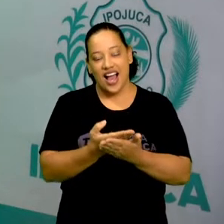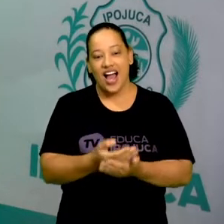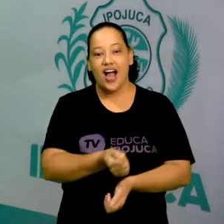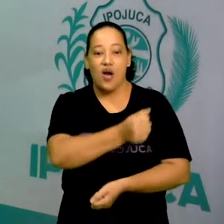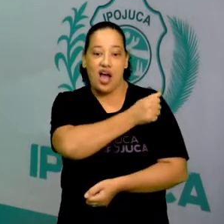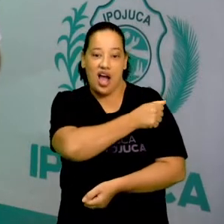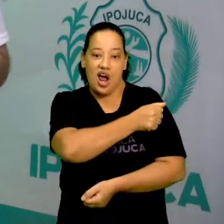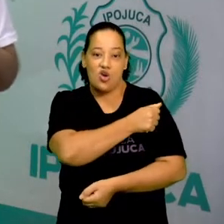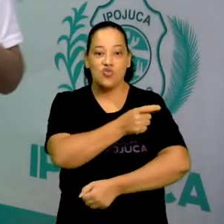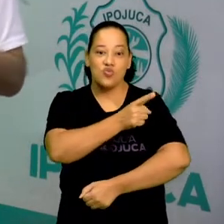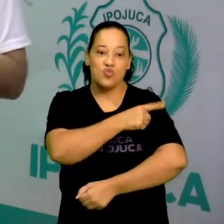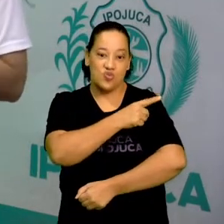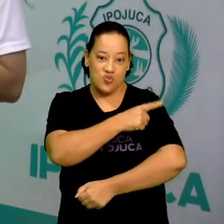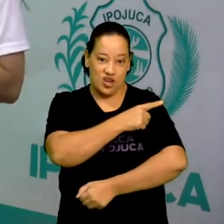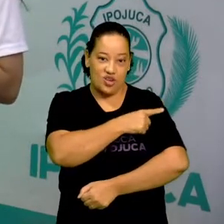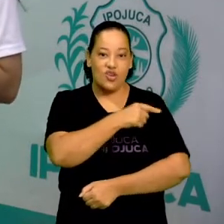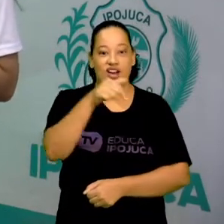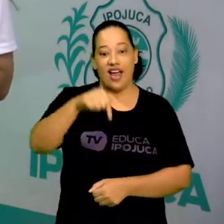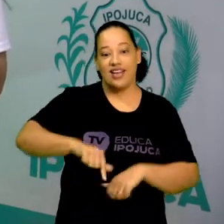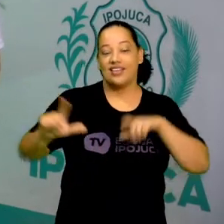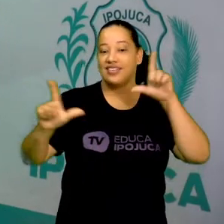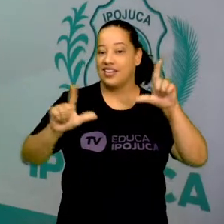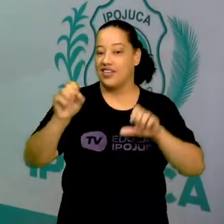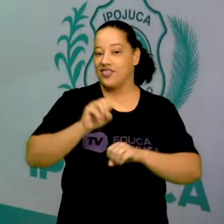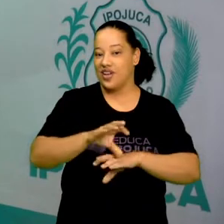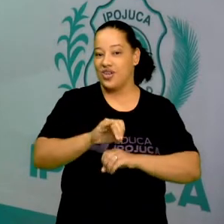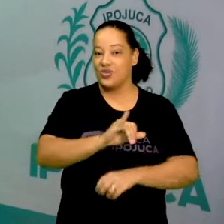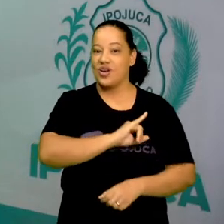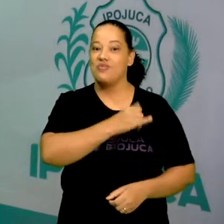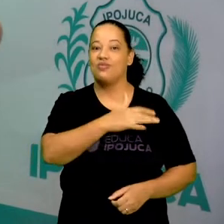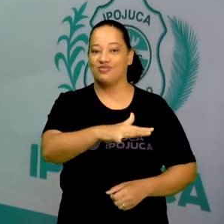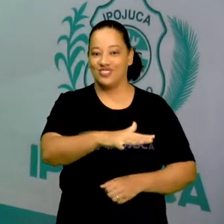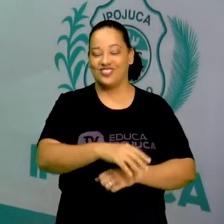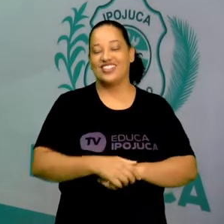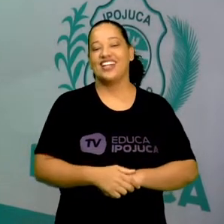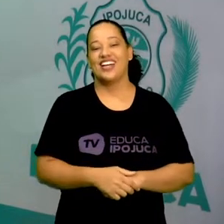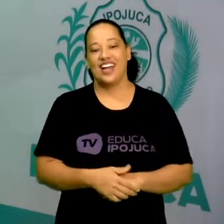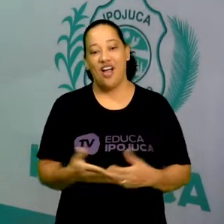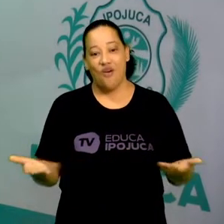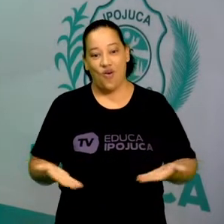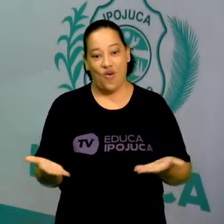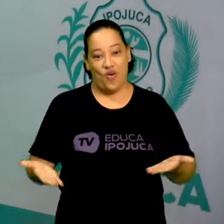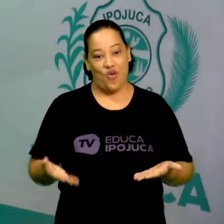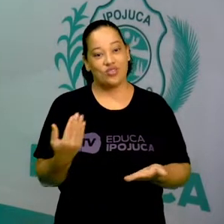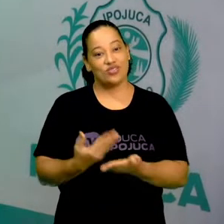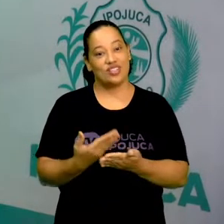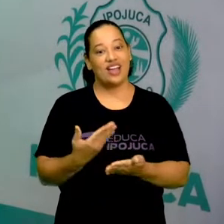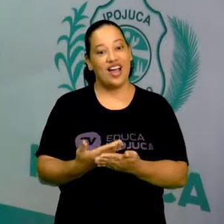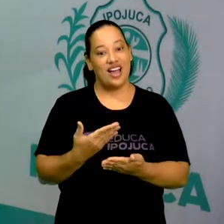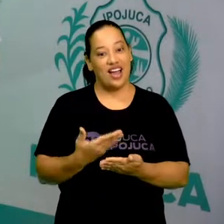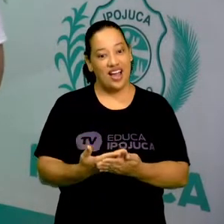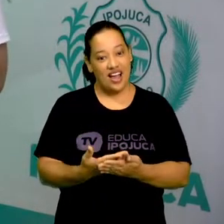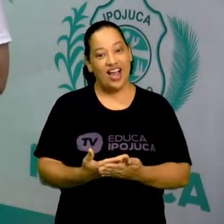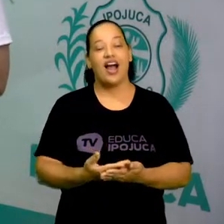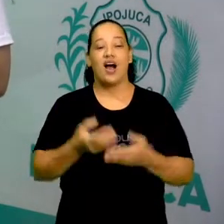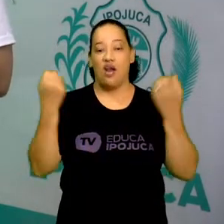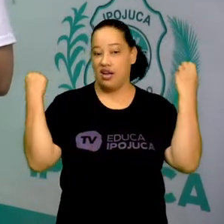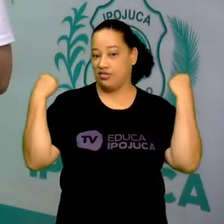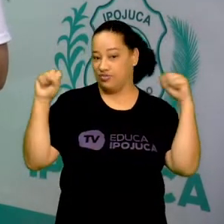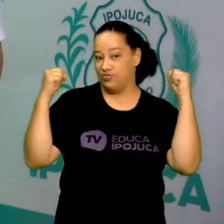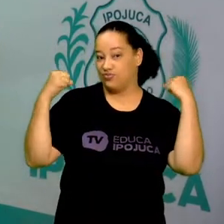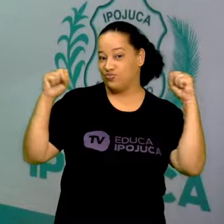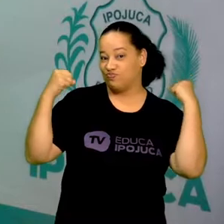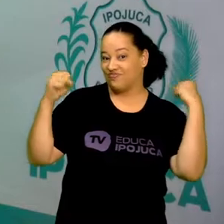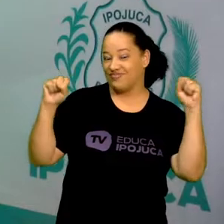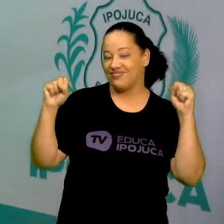os alunos do primeiro ano aqui na nossa TV Educa e Pojuca e hoje na nossa aula de educação